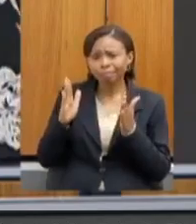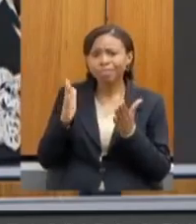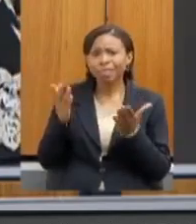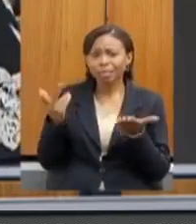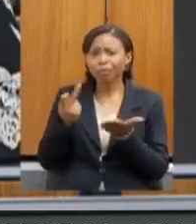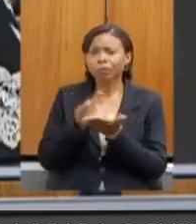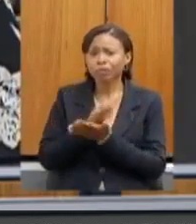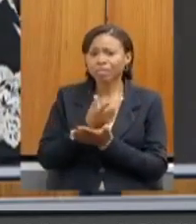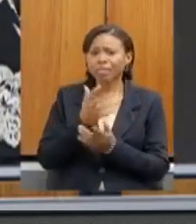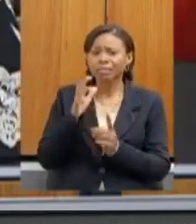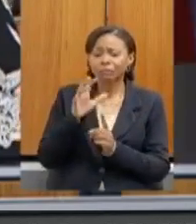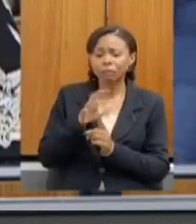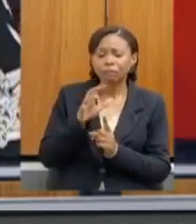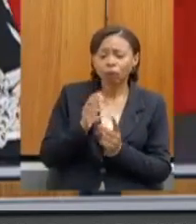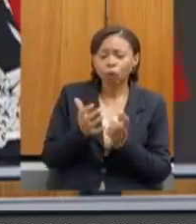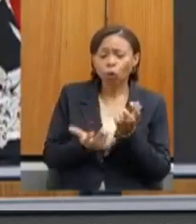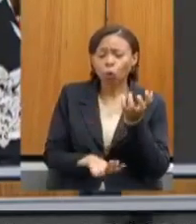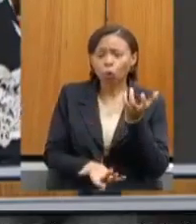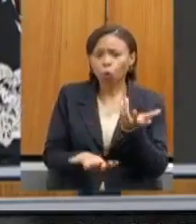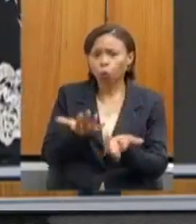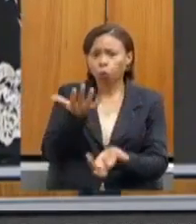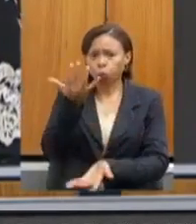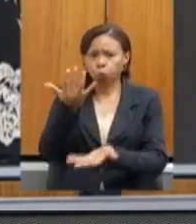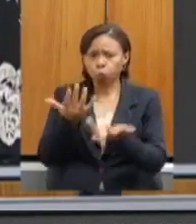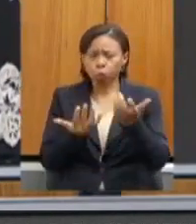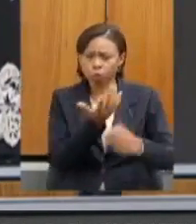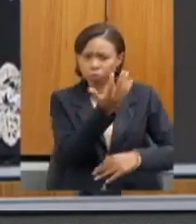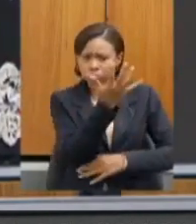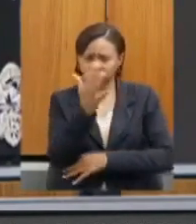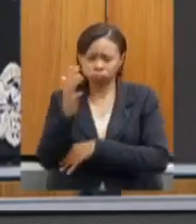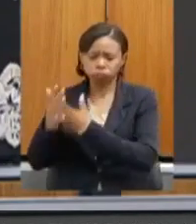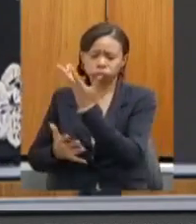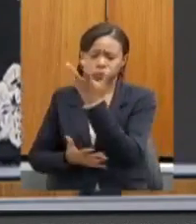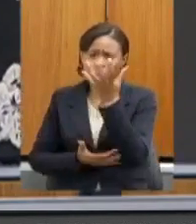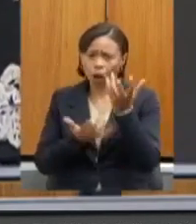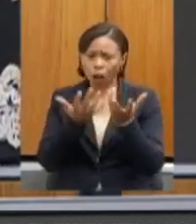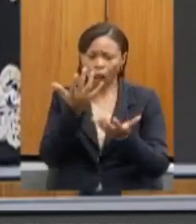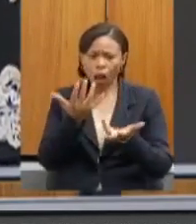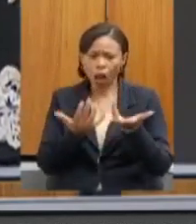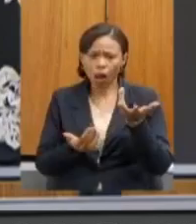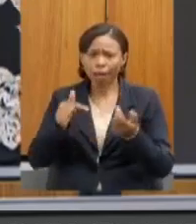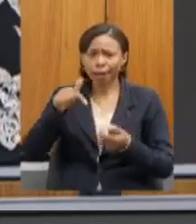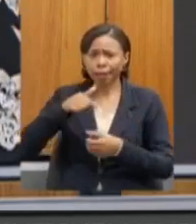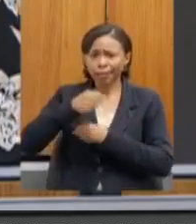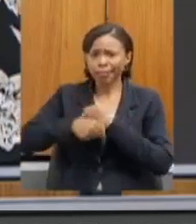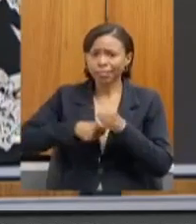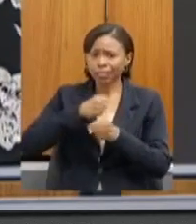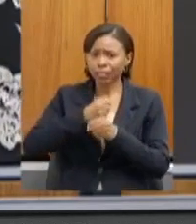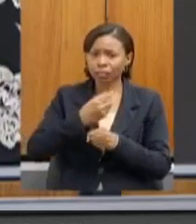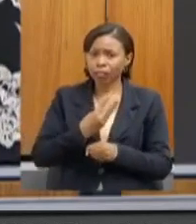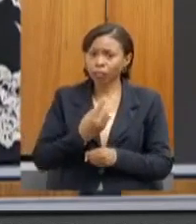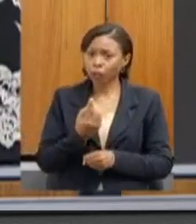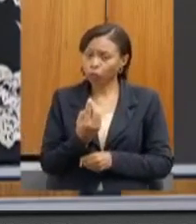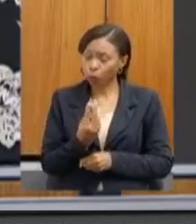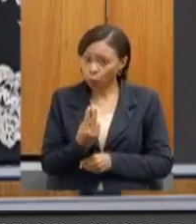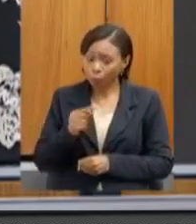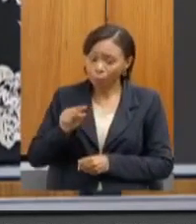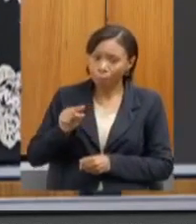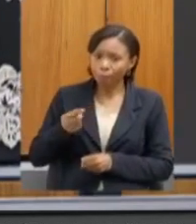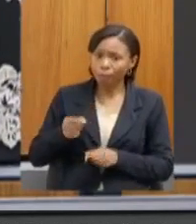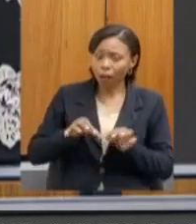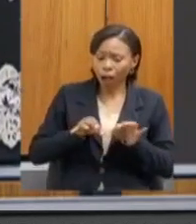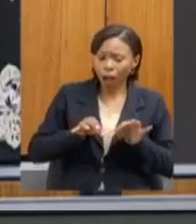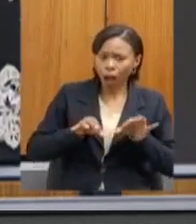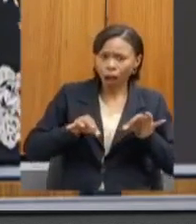na questão dos incêndios florestais. Esse ano nós tivemos 32 mil hectares de área queimada dentro das unidades de conservação